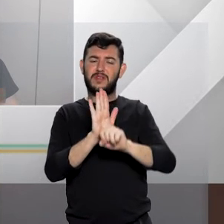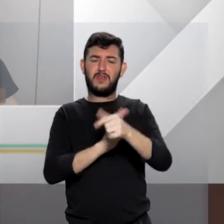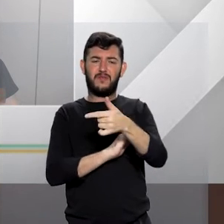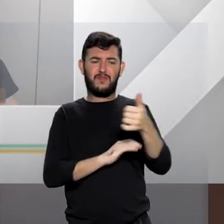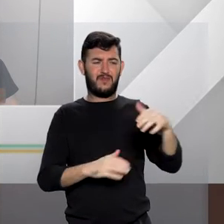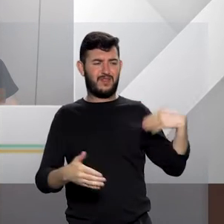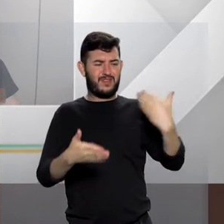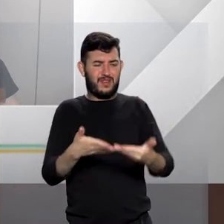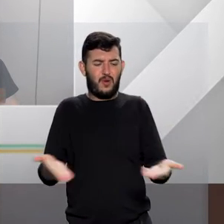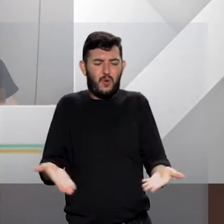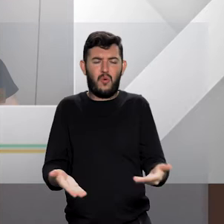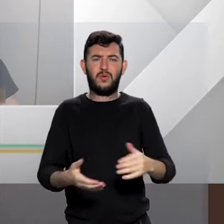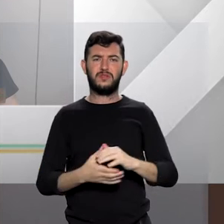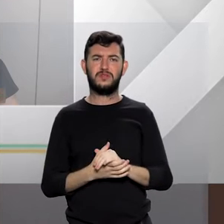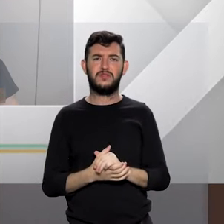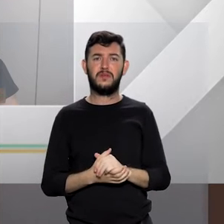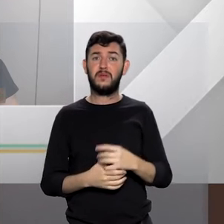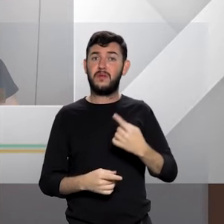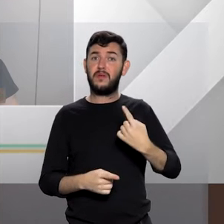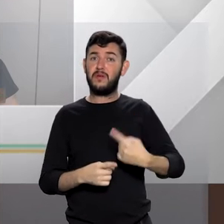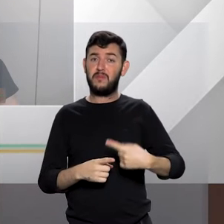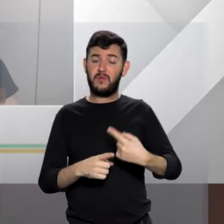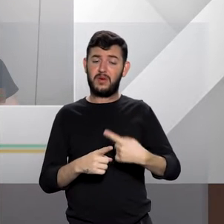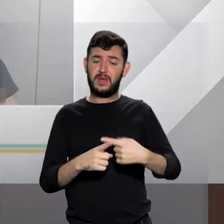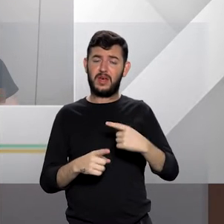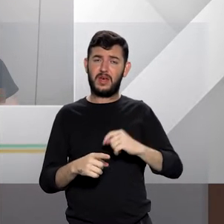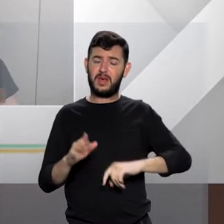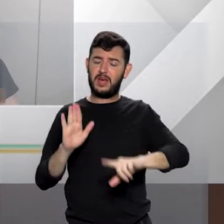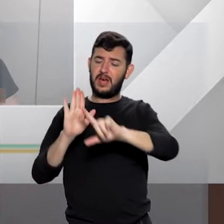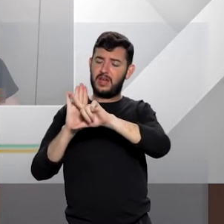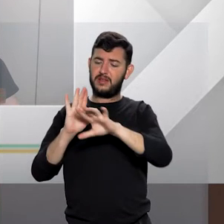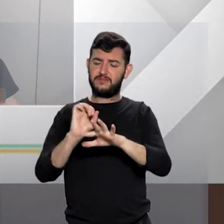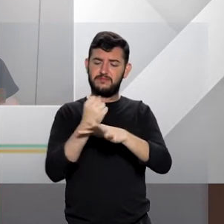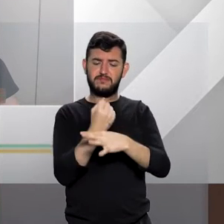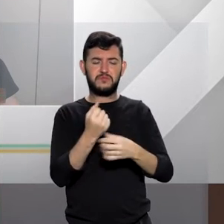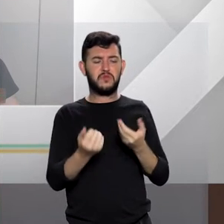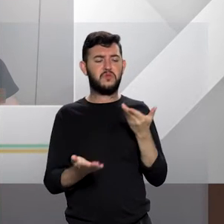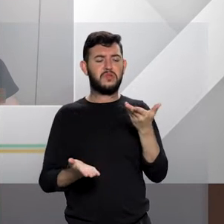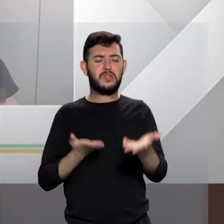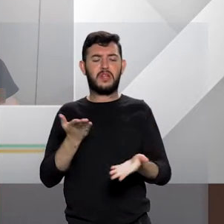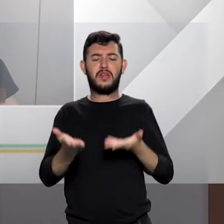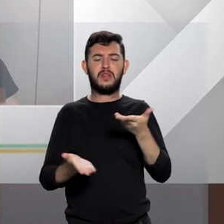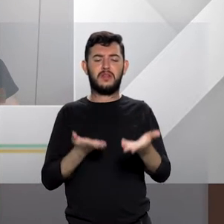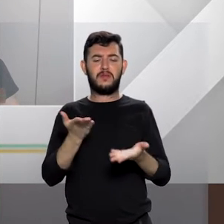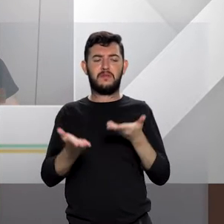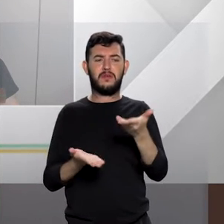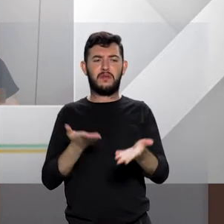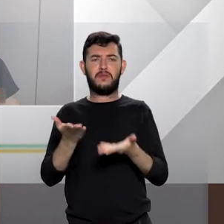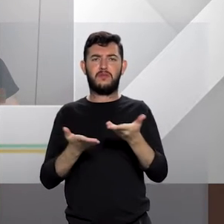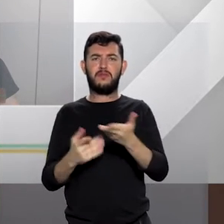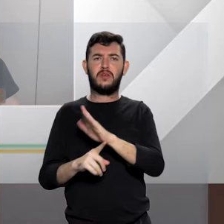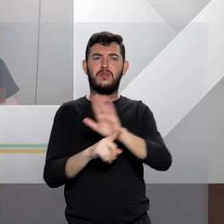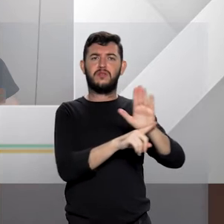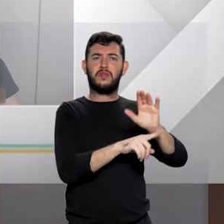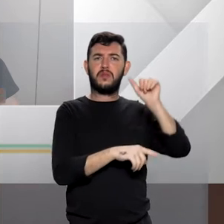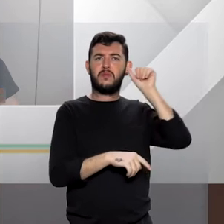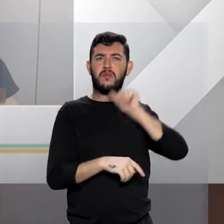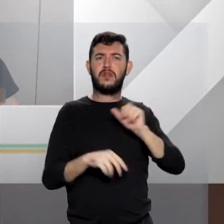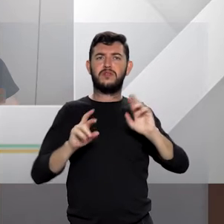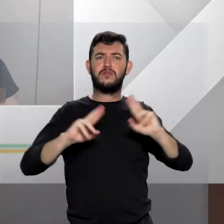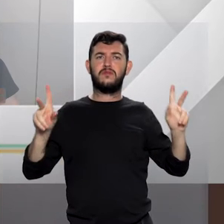Por que é necessário um tratamento legal diferenciado para as mulheres em relação aos homens? E com base em quais